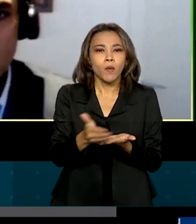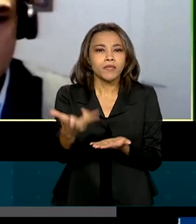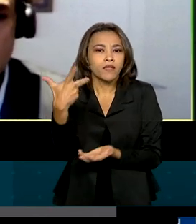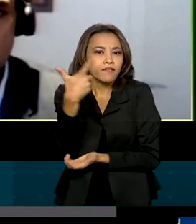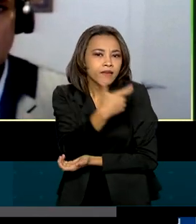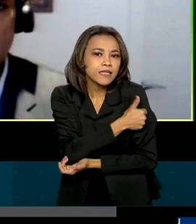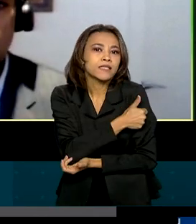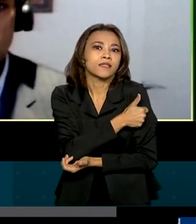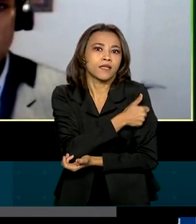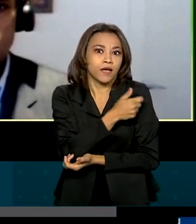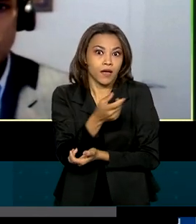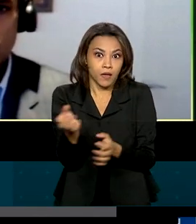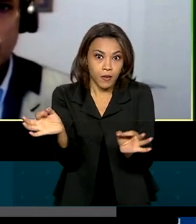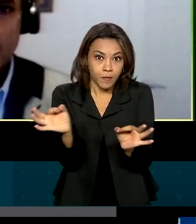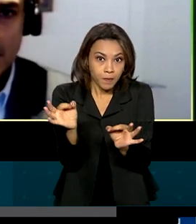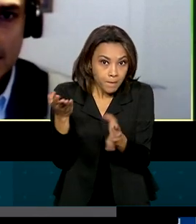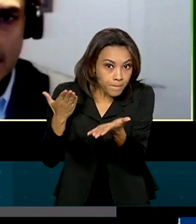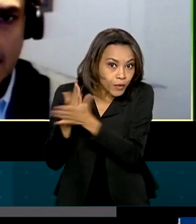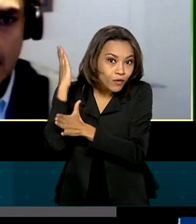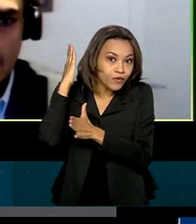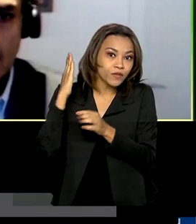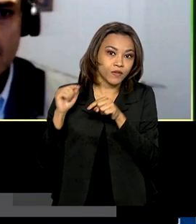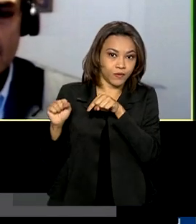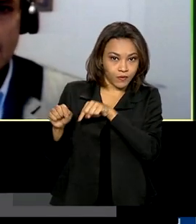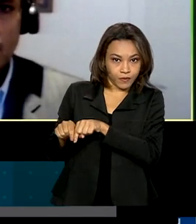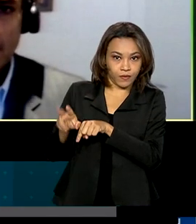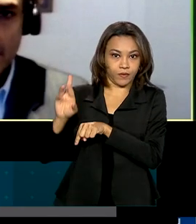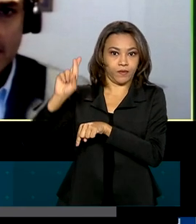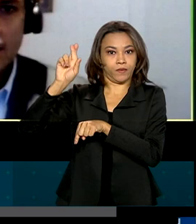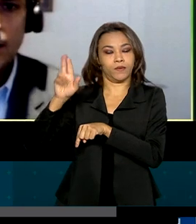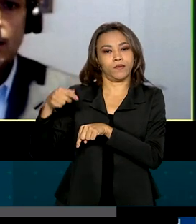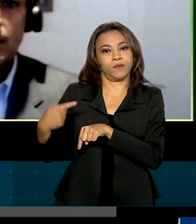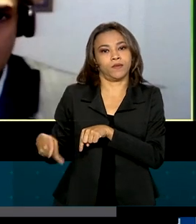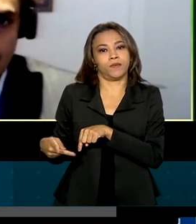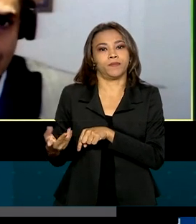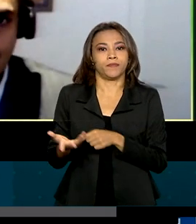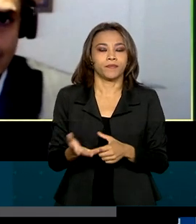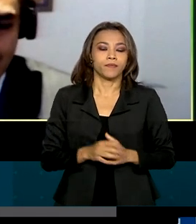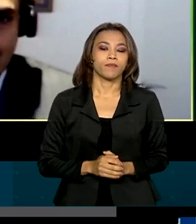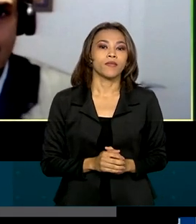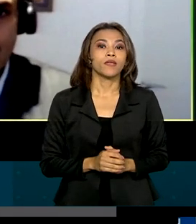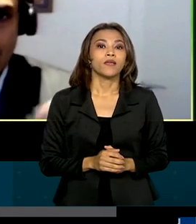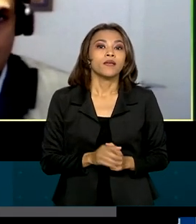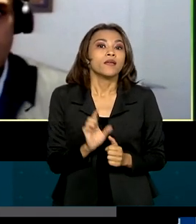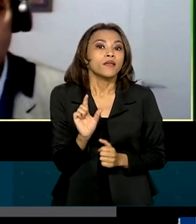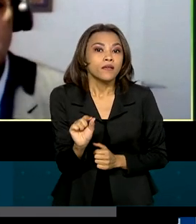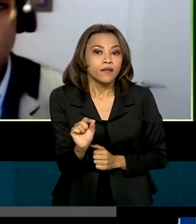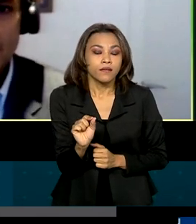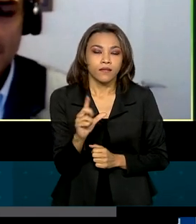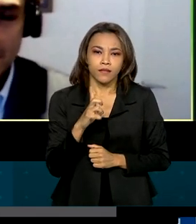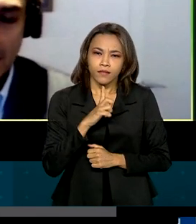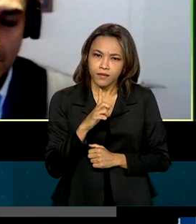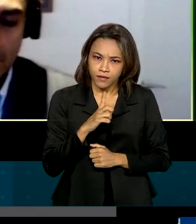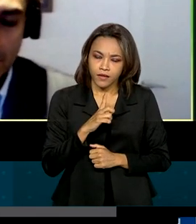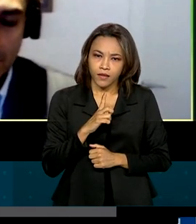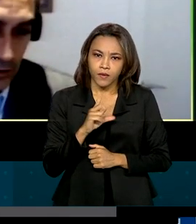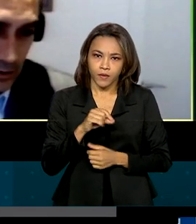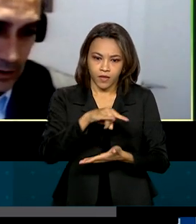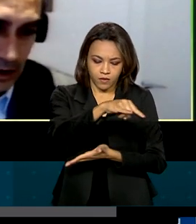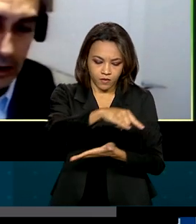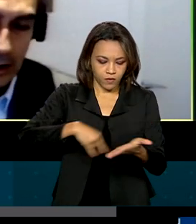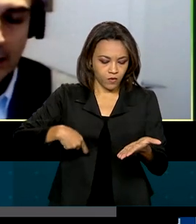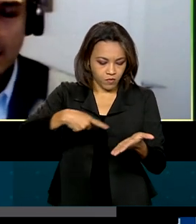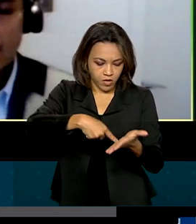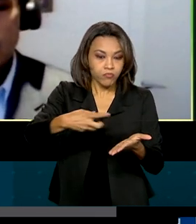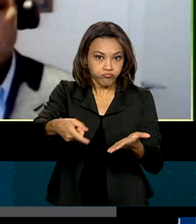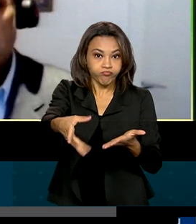imediatamente depois de receber a aprovação de uso emergencial da vacina pela Anvisa. Uma vez que se tem a emissão da